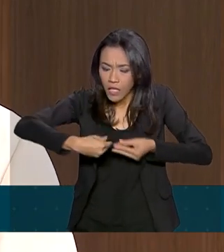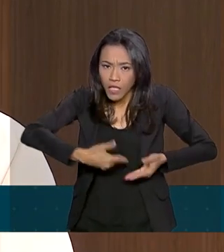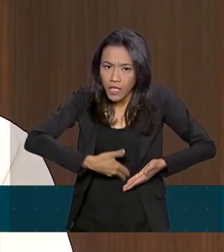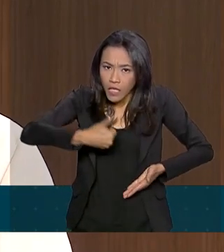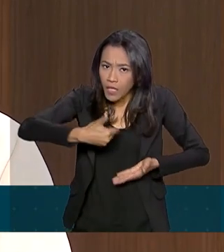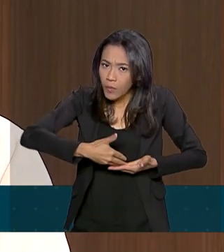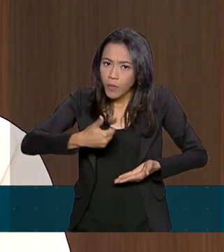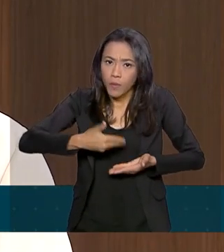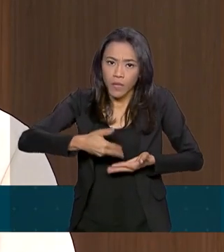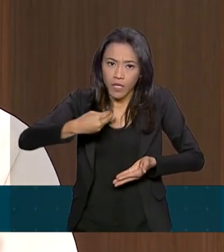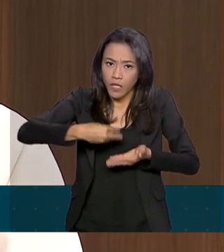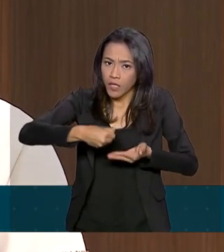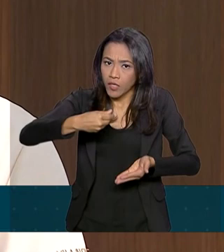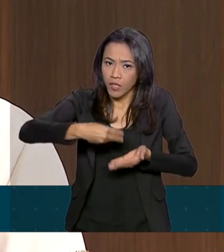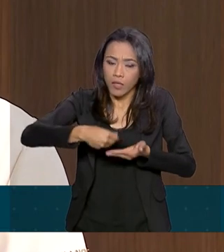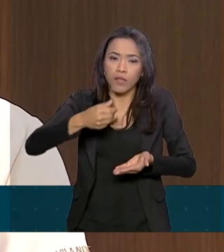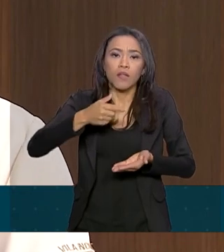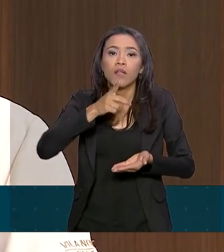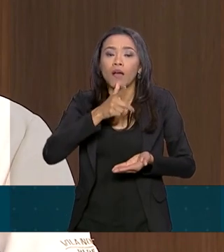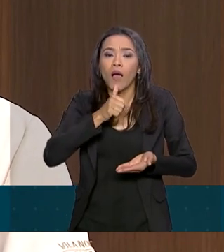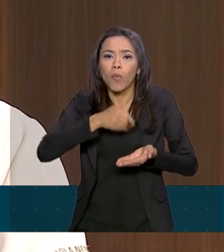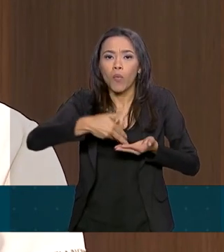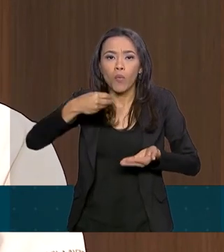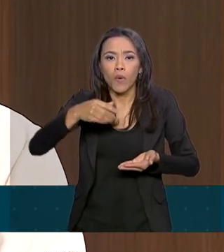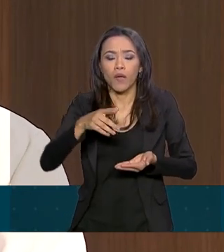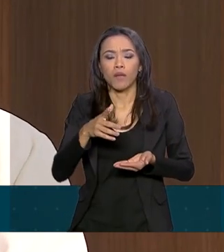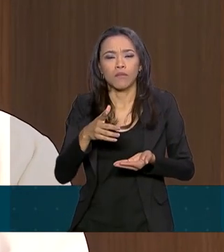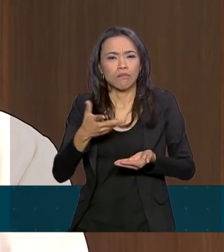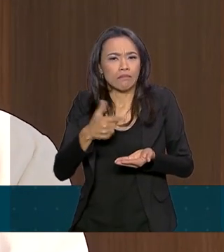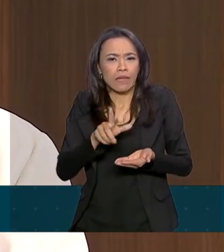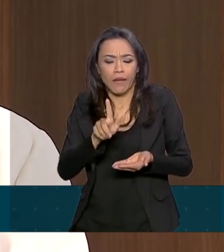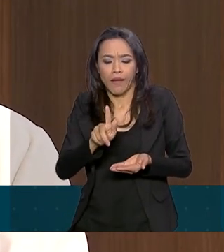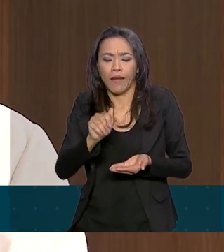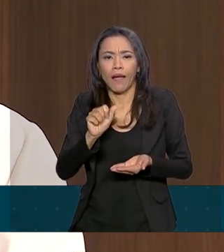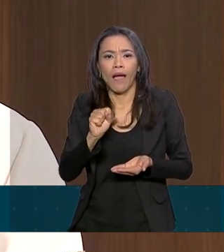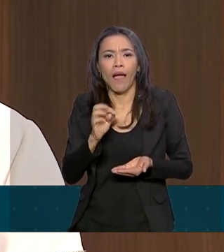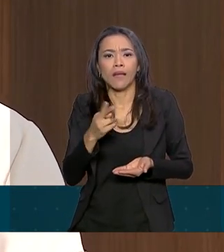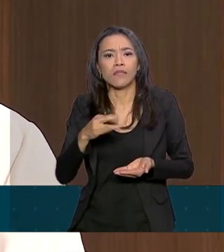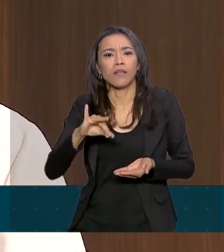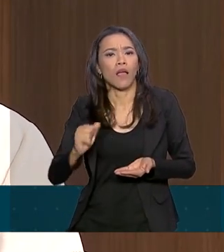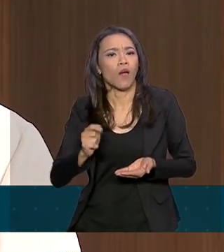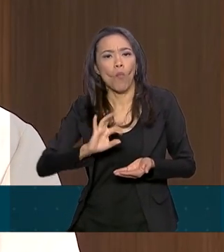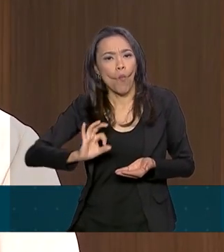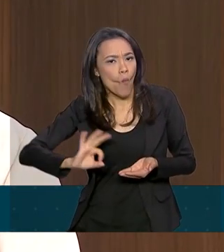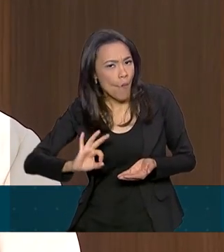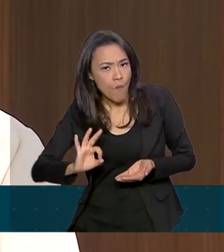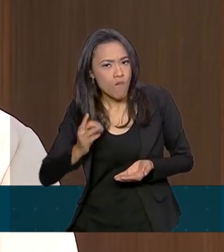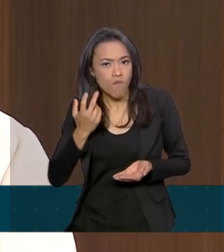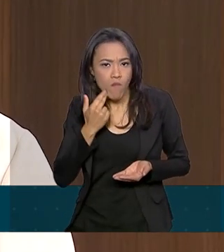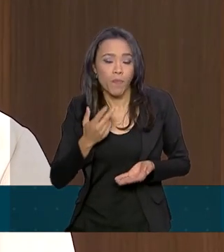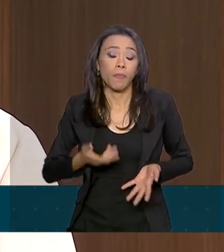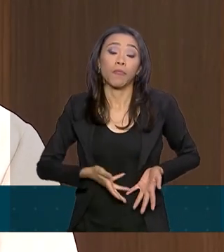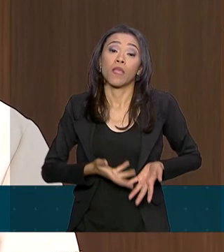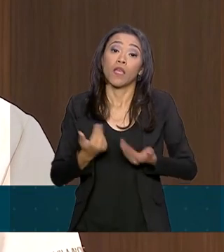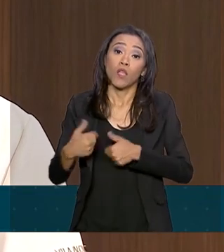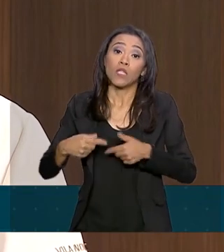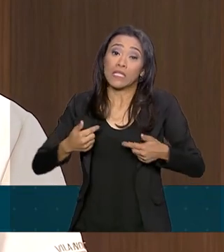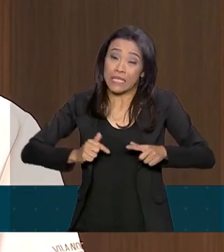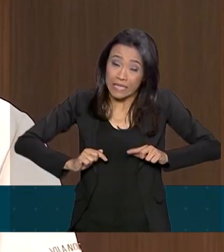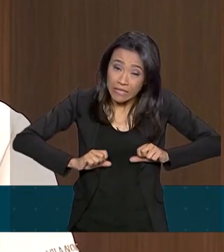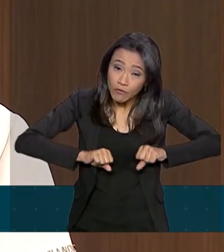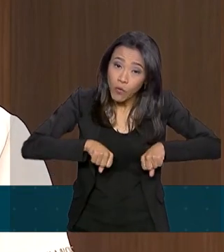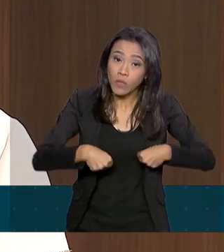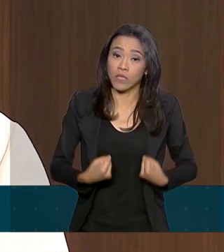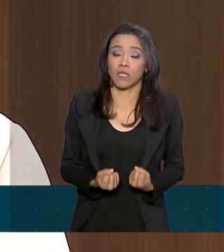o que permite a nós imaginarmos que isso está indo para adiante. A gente está forçando o intestino a trabalhar